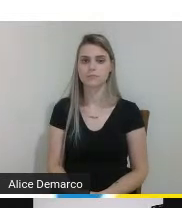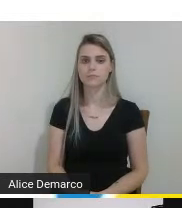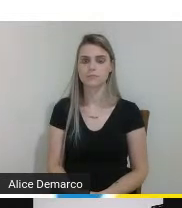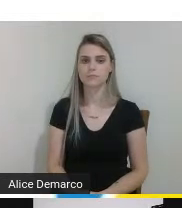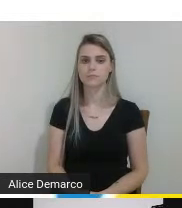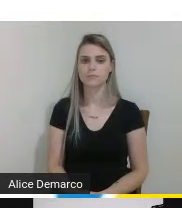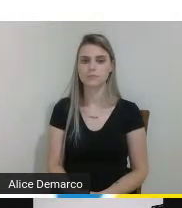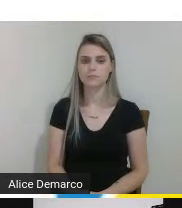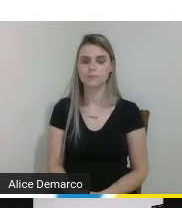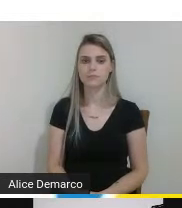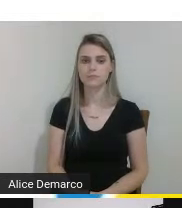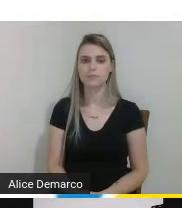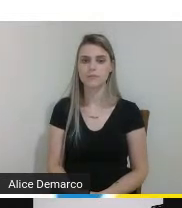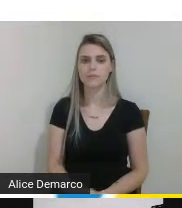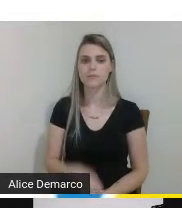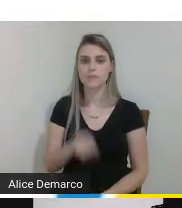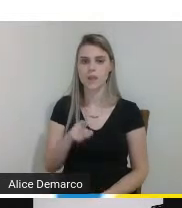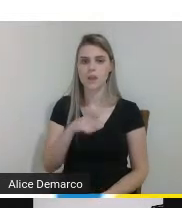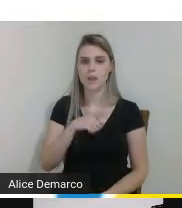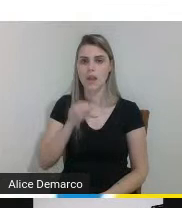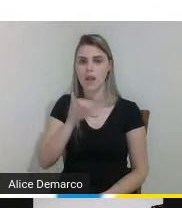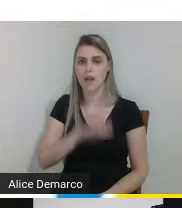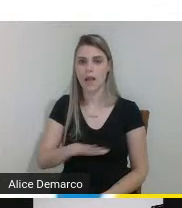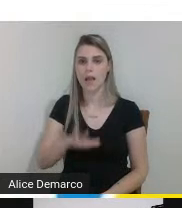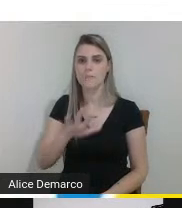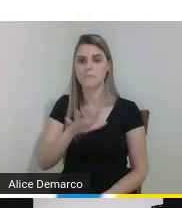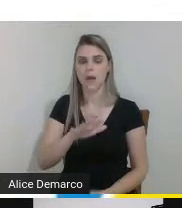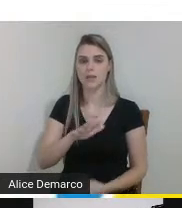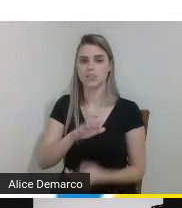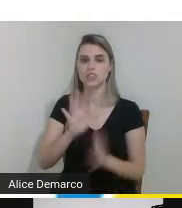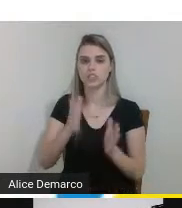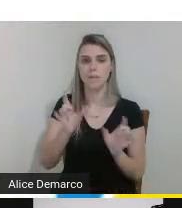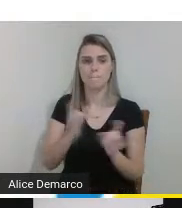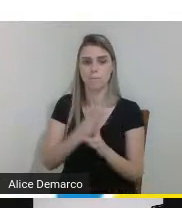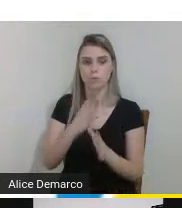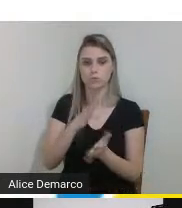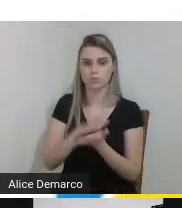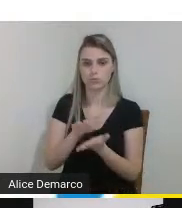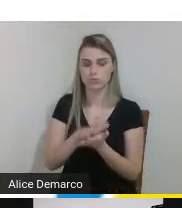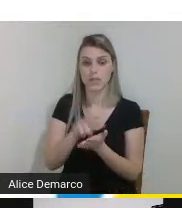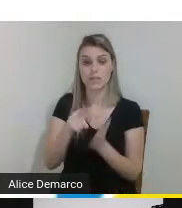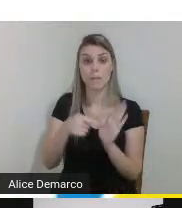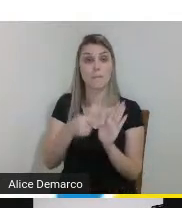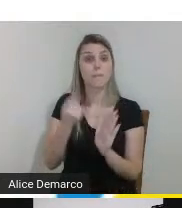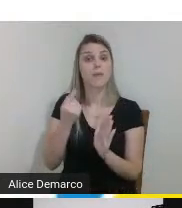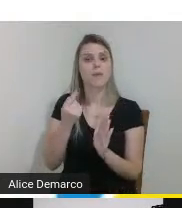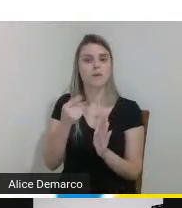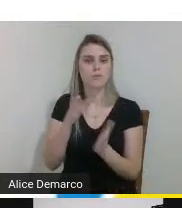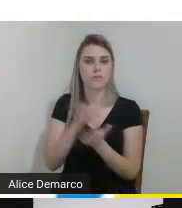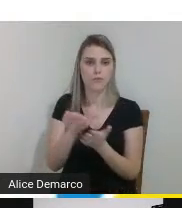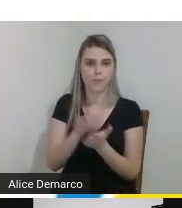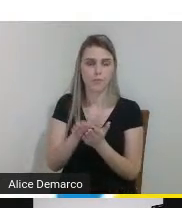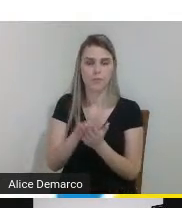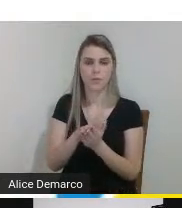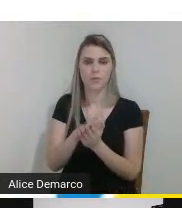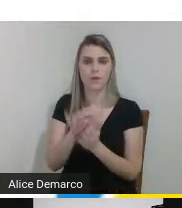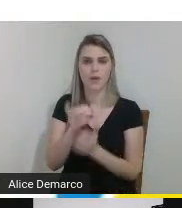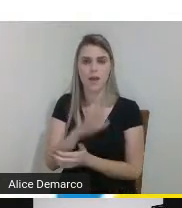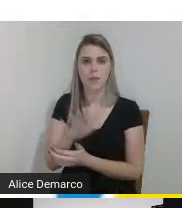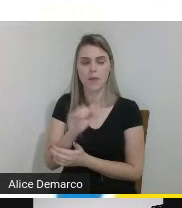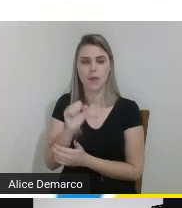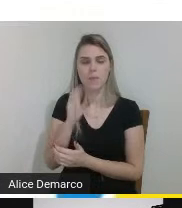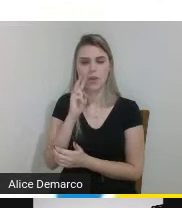aqui nós temos a imagem dos cabos impressos foram os primeiros cabos impressos e na imagem dá para ver claramente